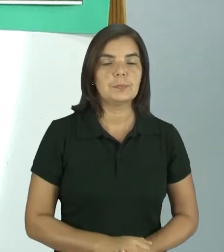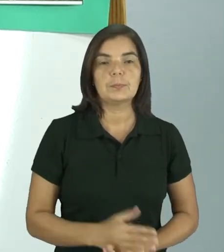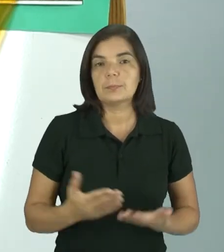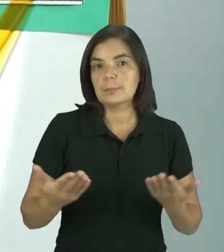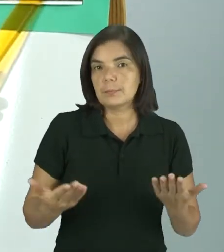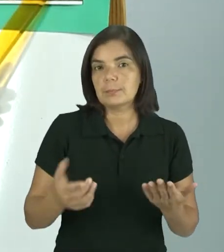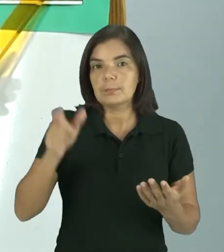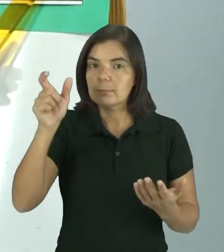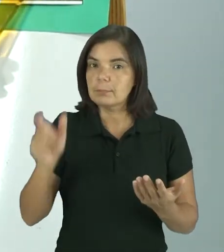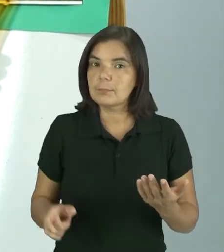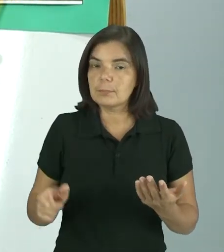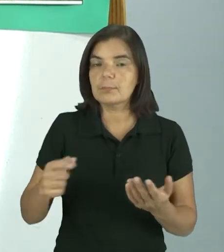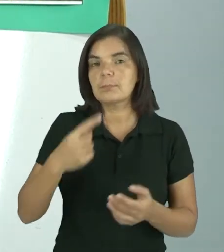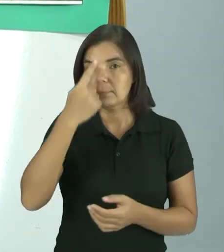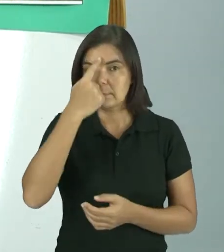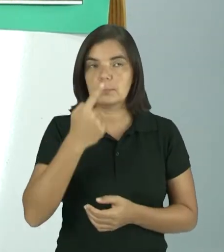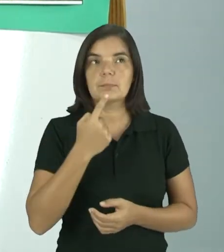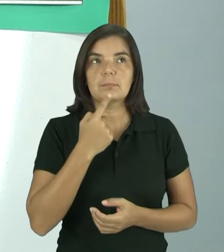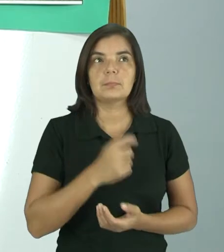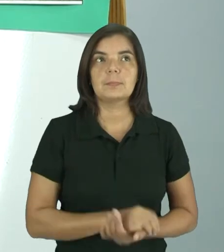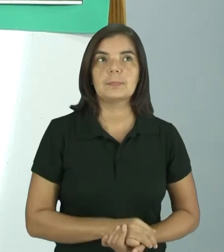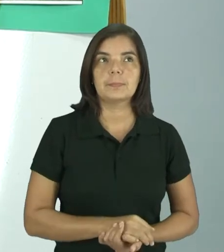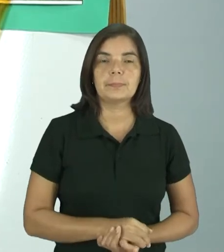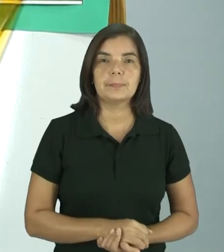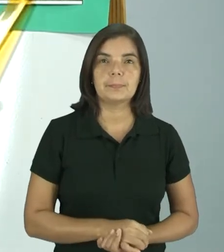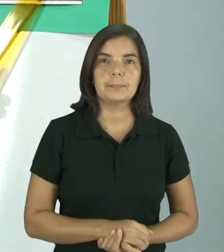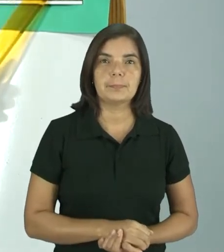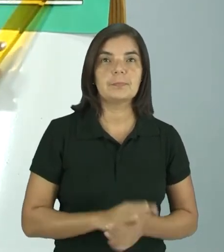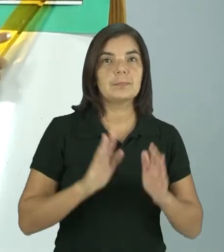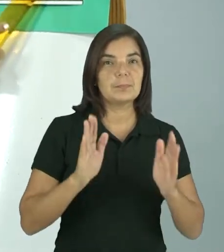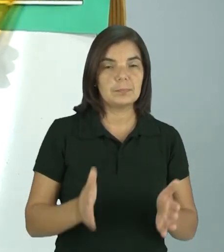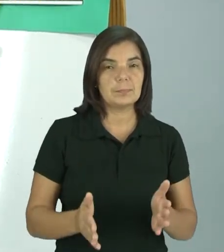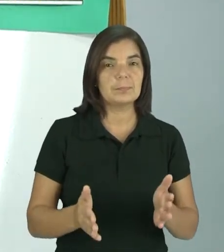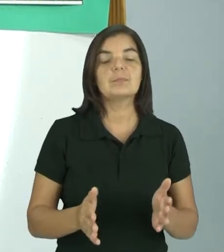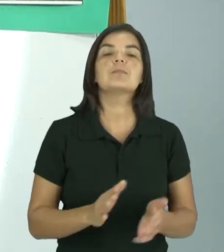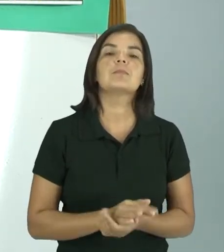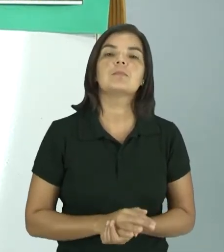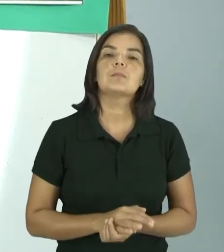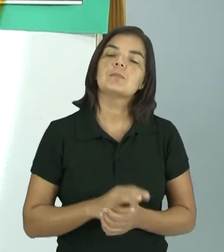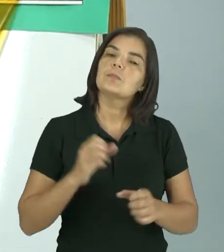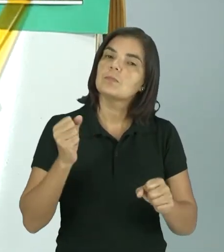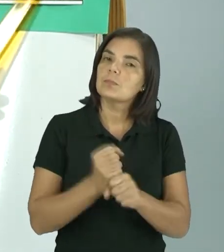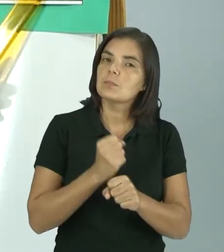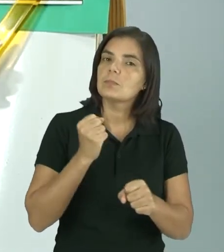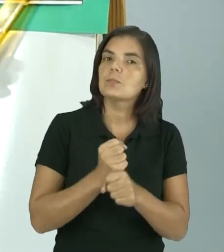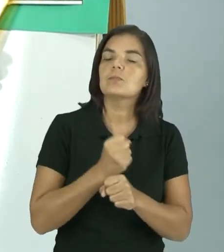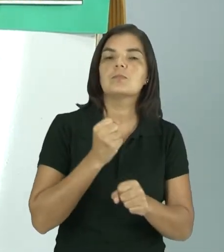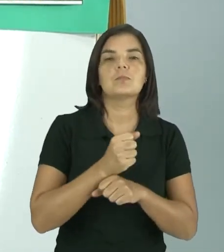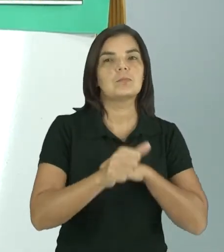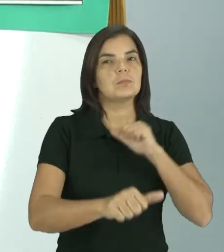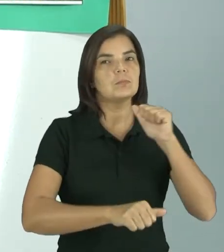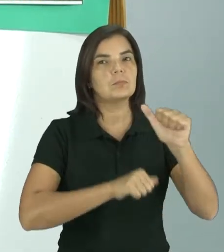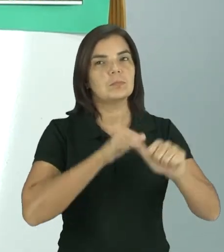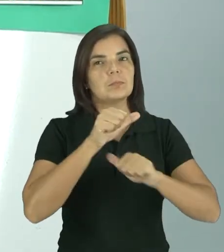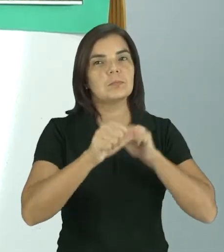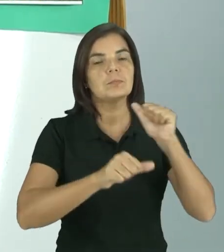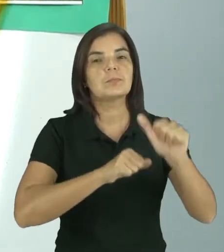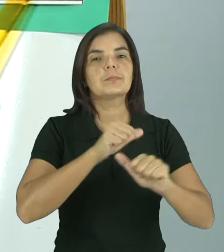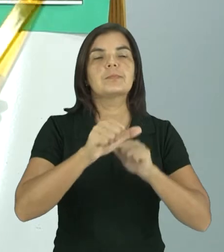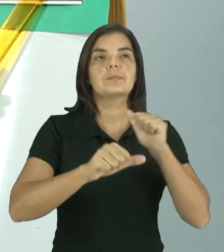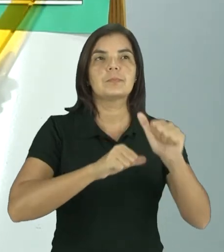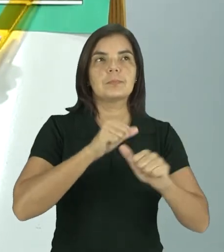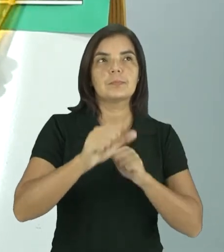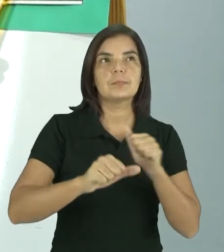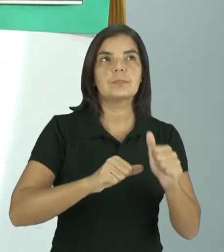E ao lado este daqui. Já com a construção, com as transformações